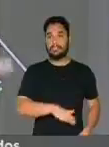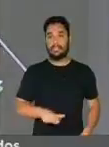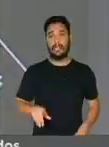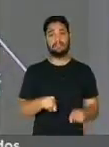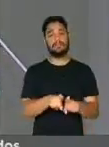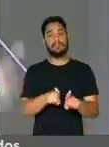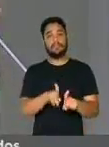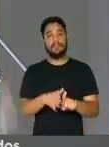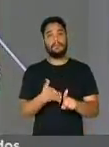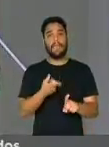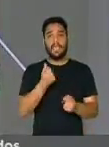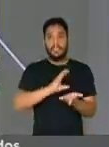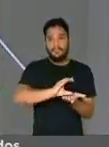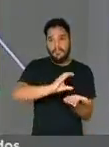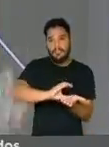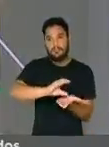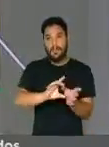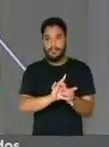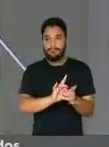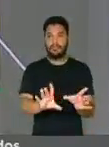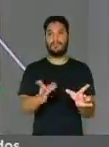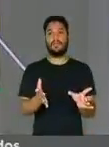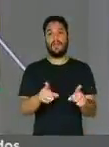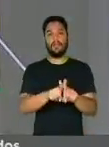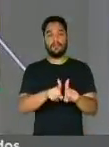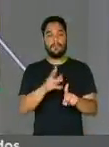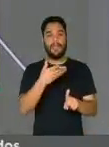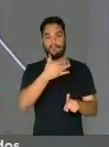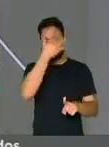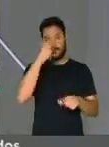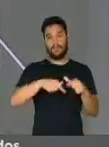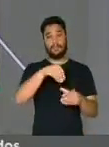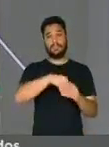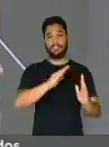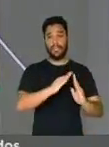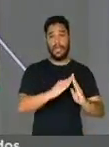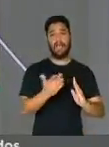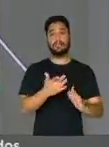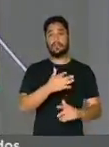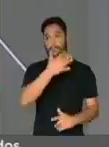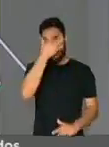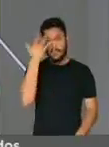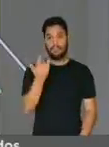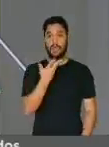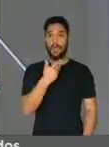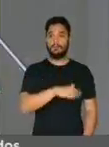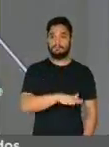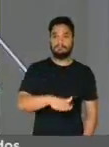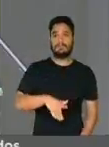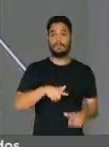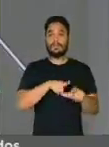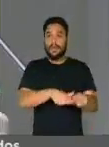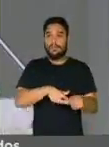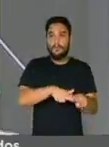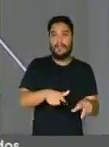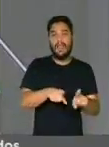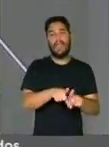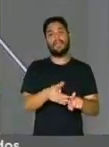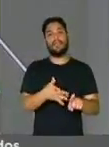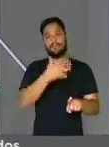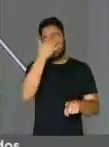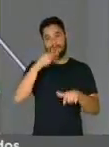investimentos públicos, empregadas domésticas, crianças, de terreiro e trabalhadoras rurais, dentre outros.